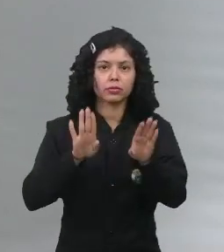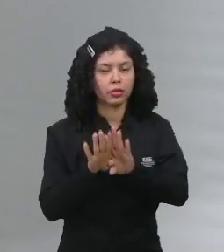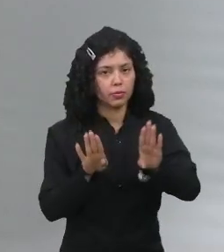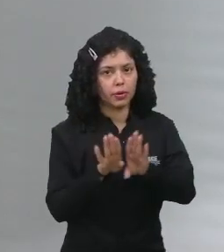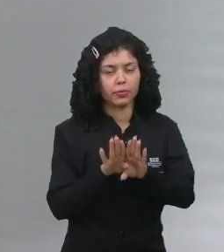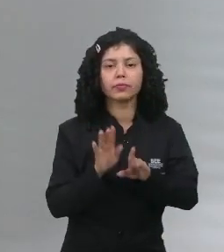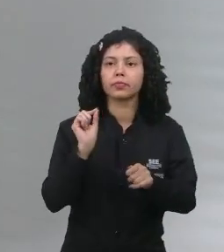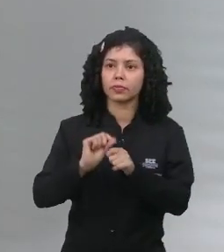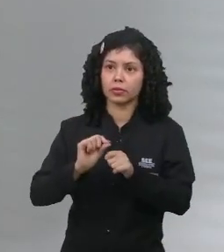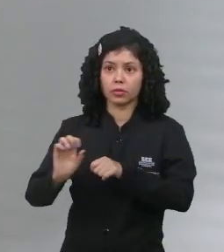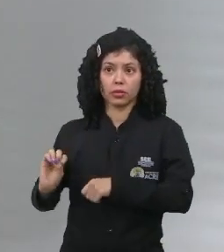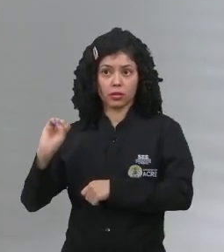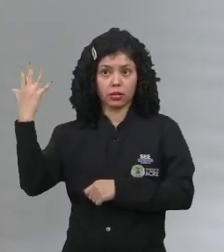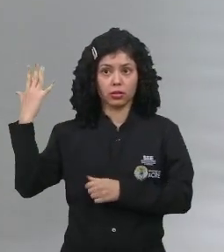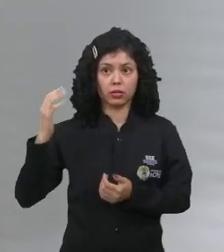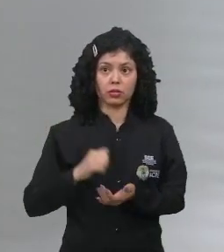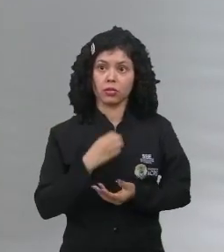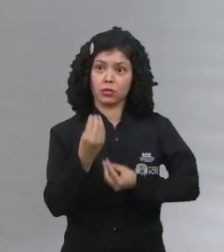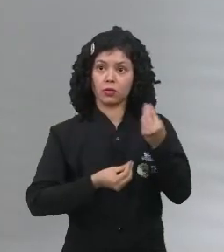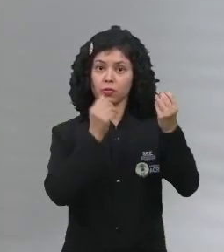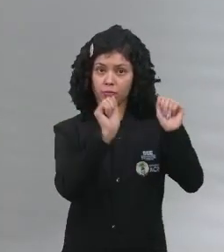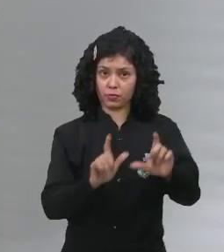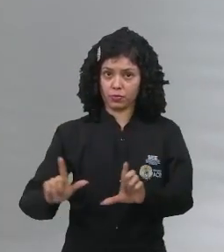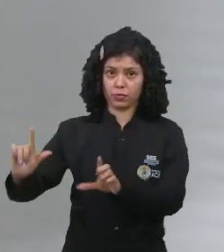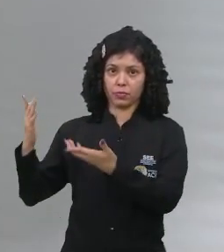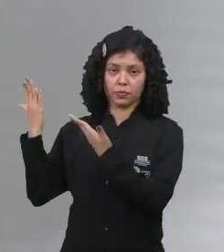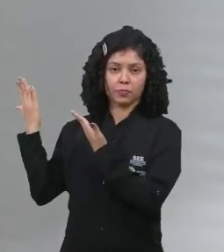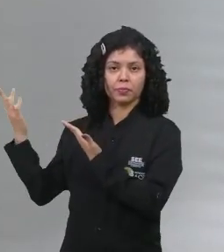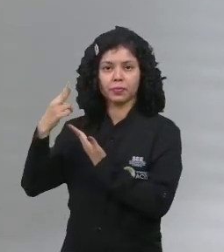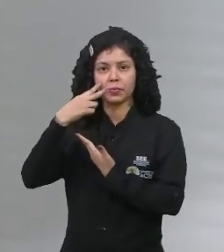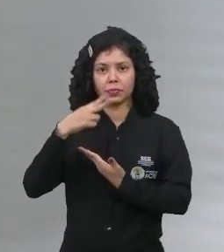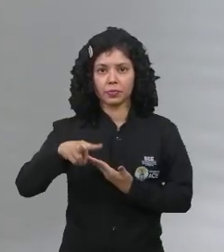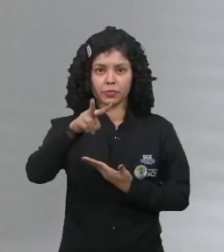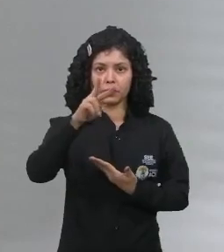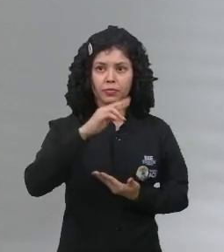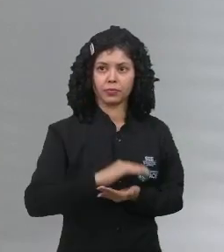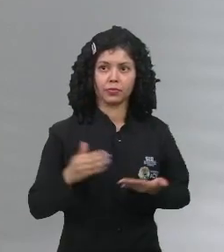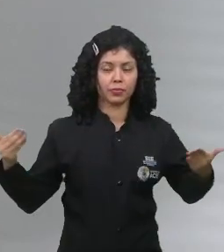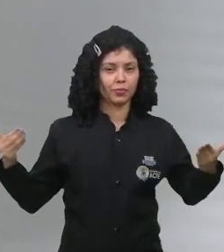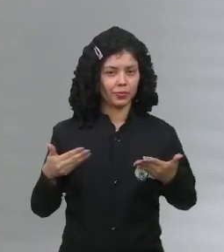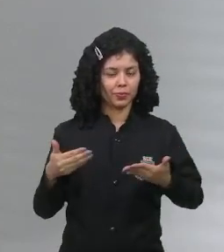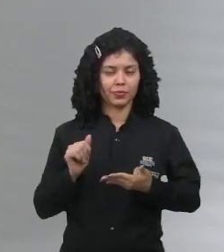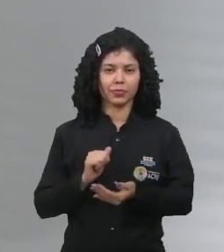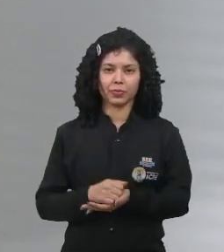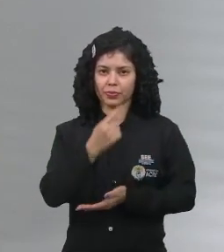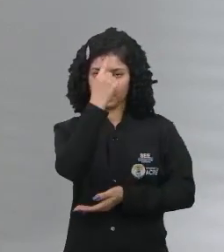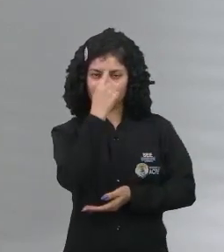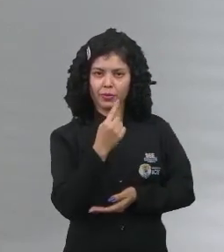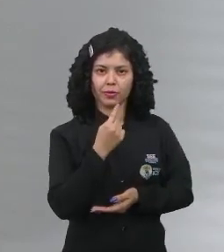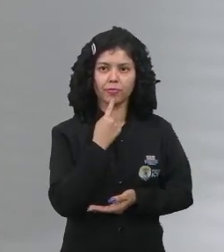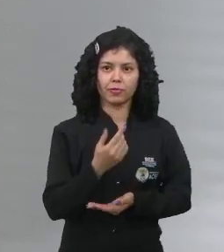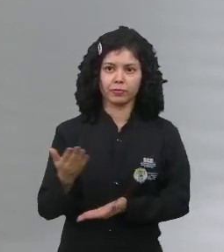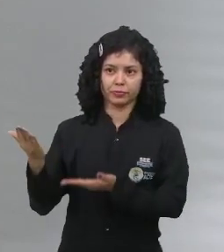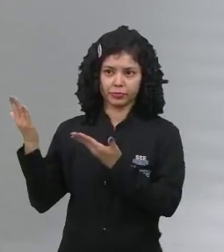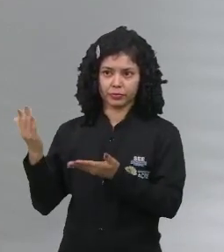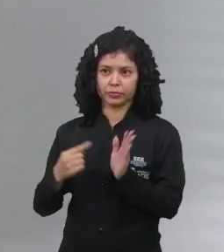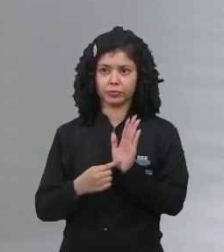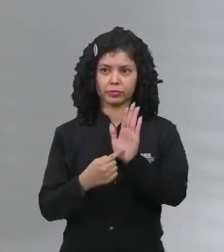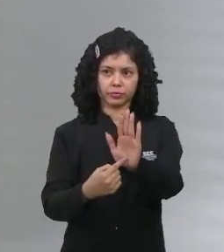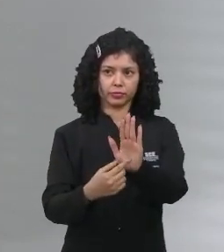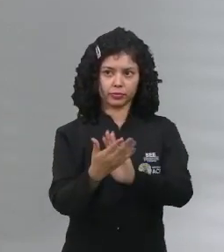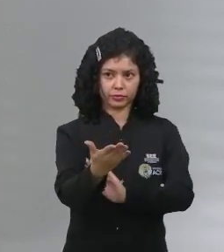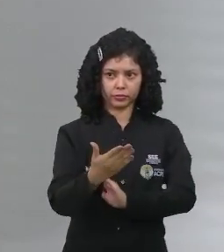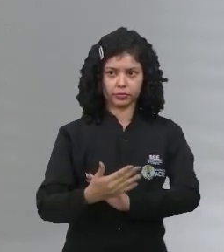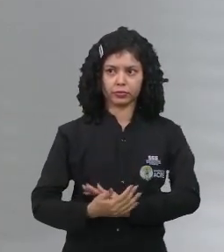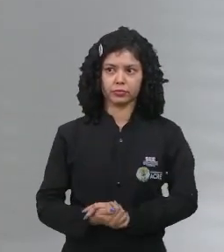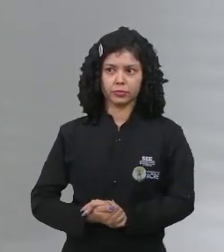elas foram acontecendo conforme vocês vão poder conferir agora nessa imagem que eu estou mostrando para